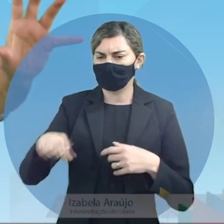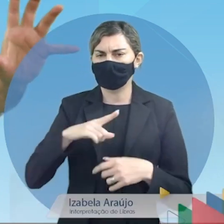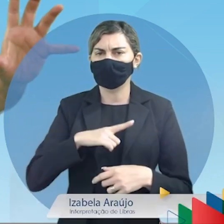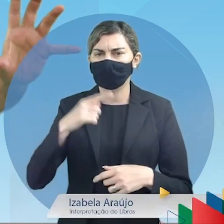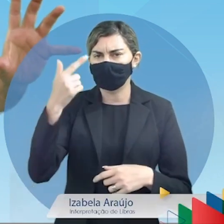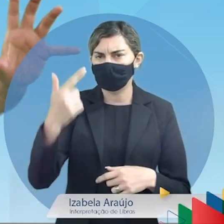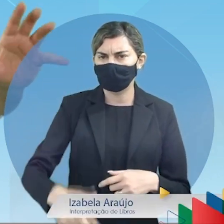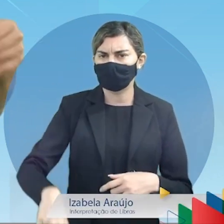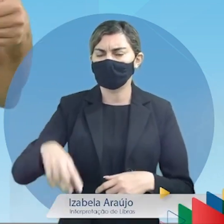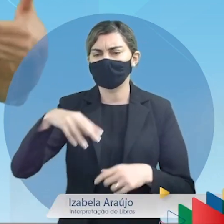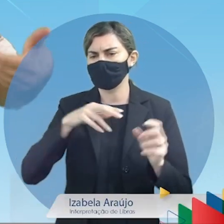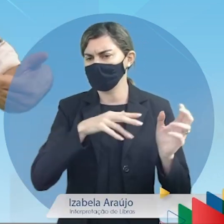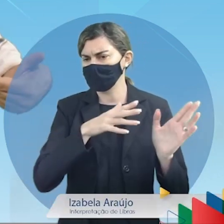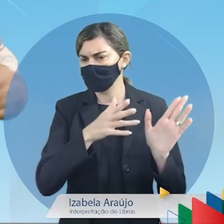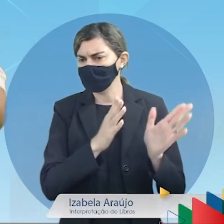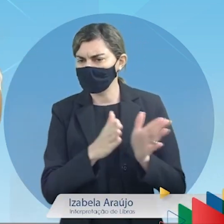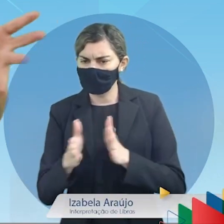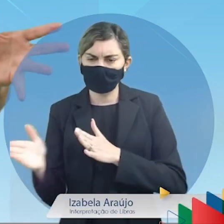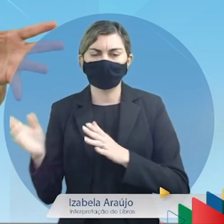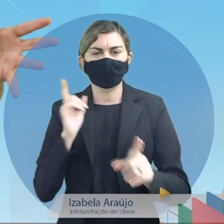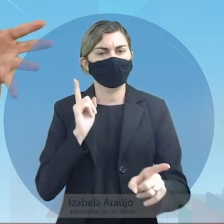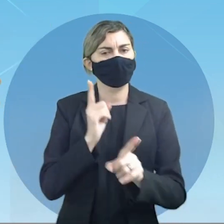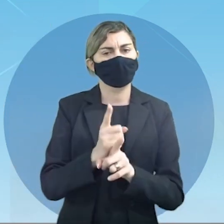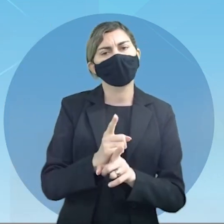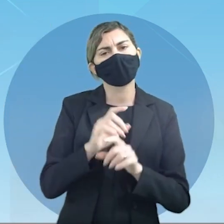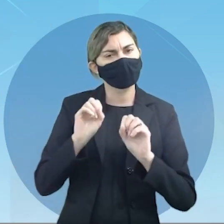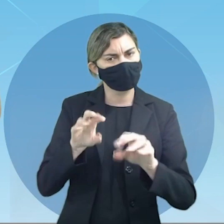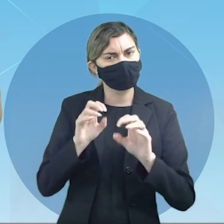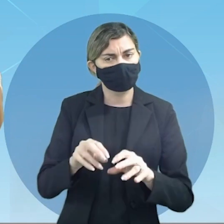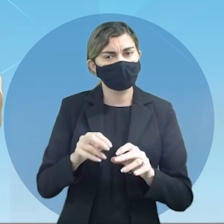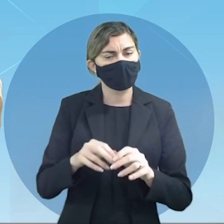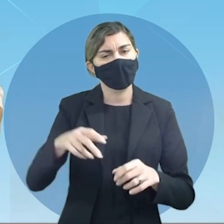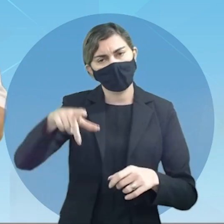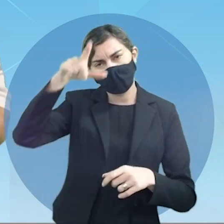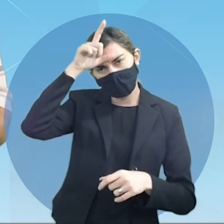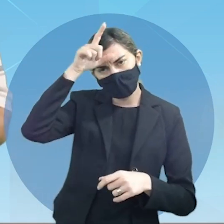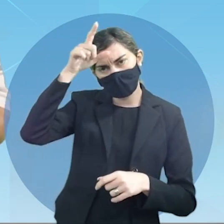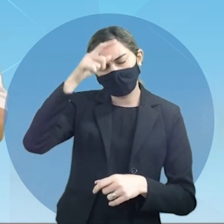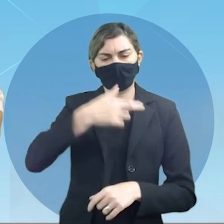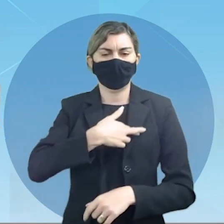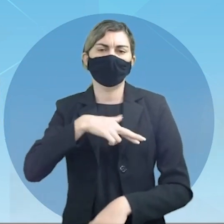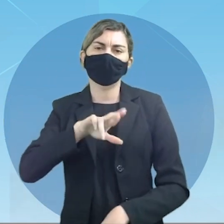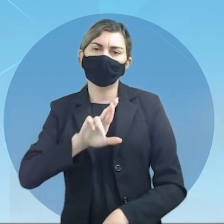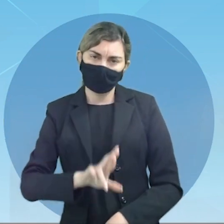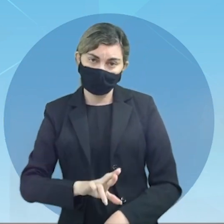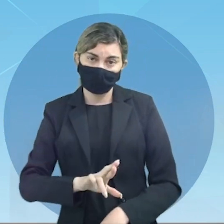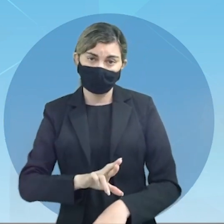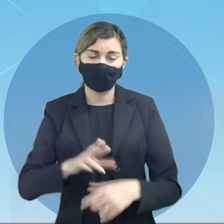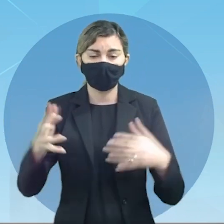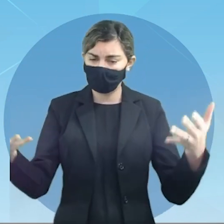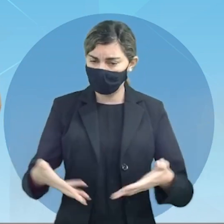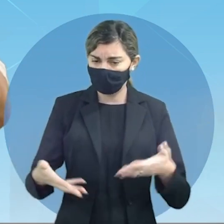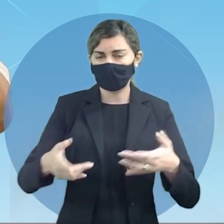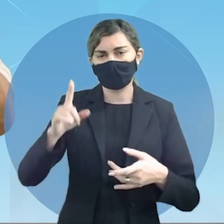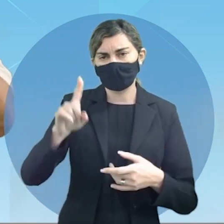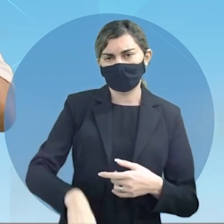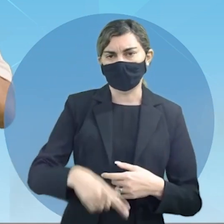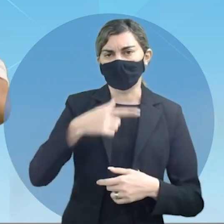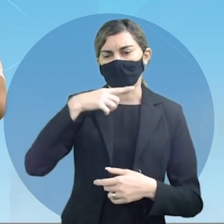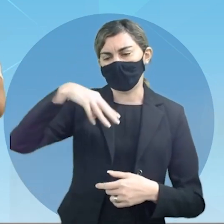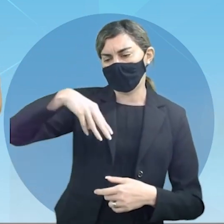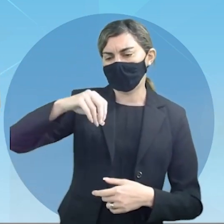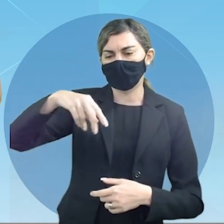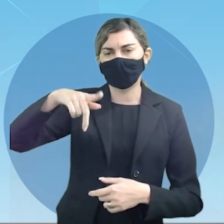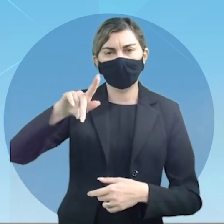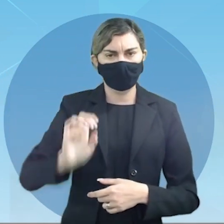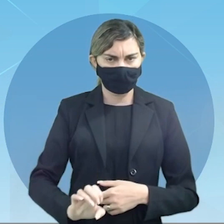mais uma série, mais um encontro da nossa série sobre as grandes lideranças religiosas a de hoje é de um monge